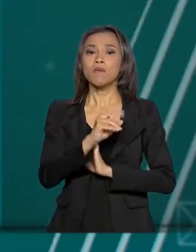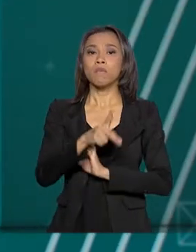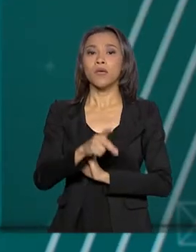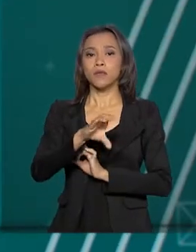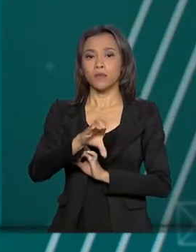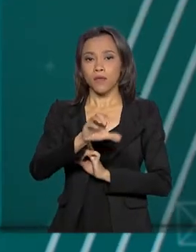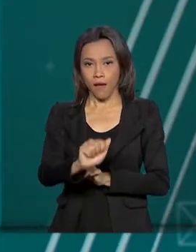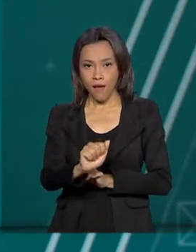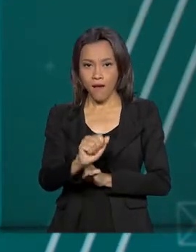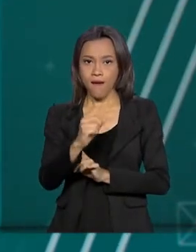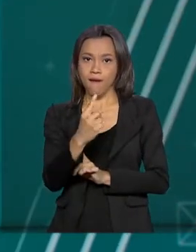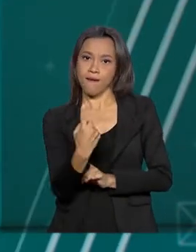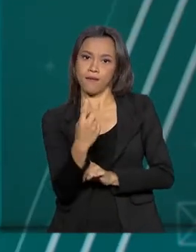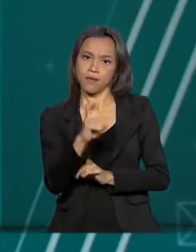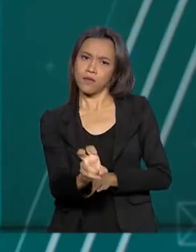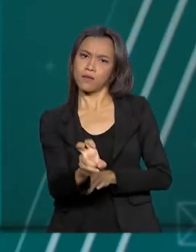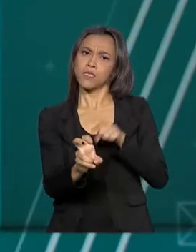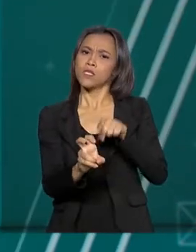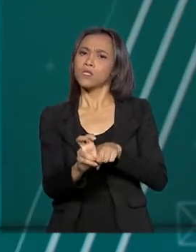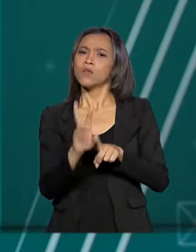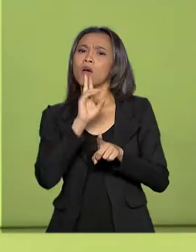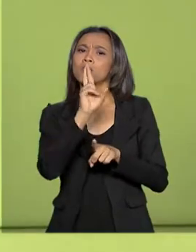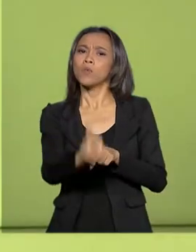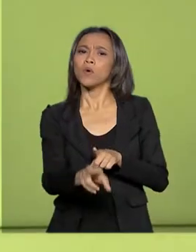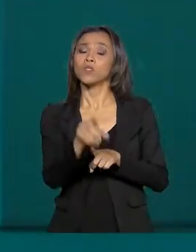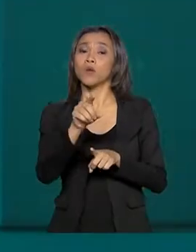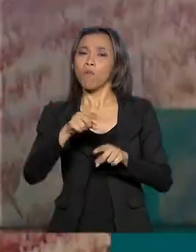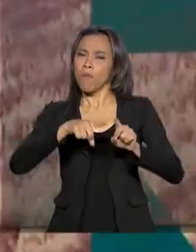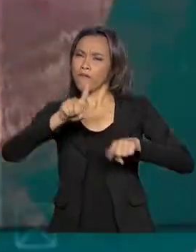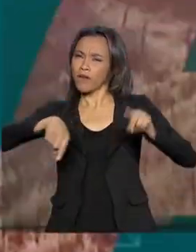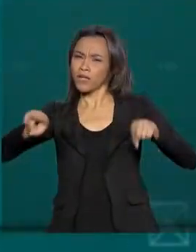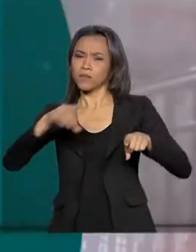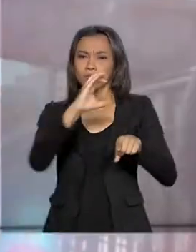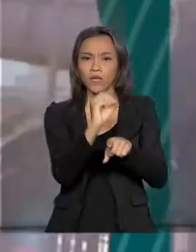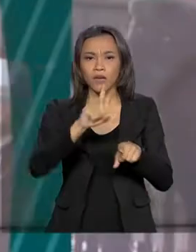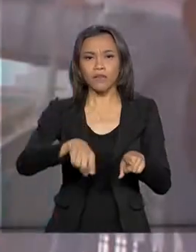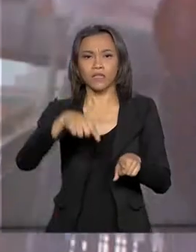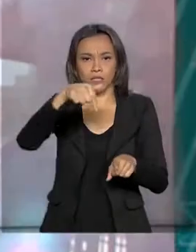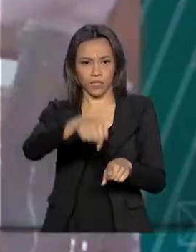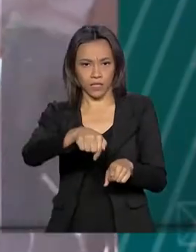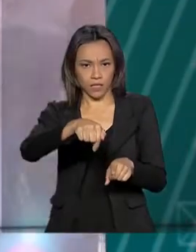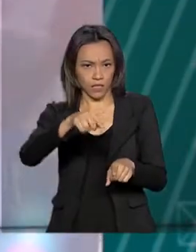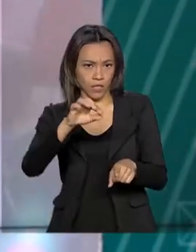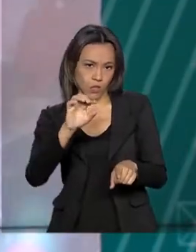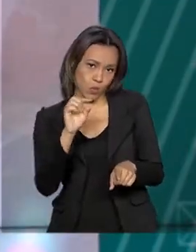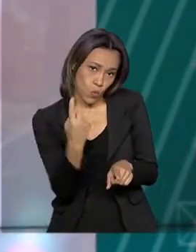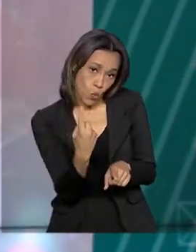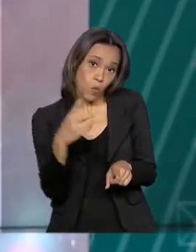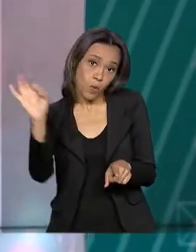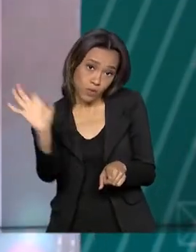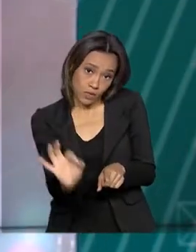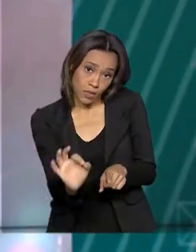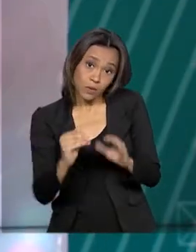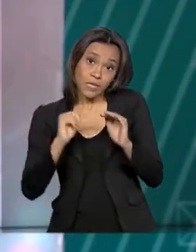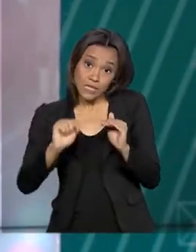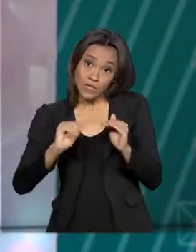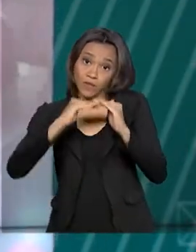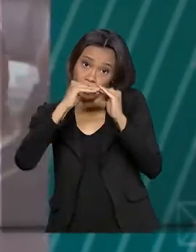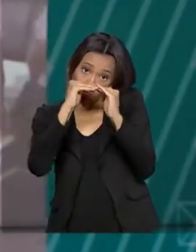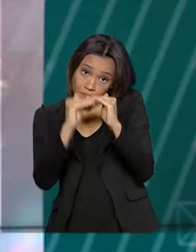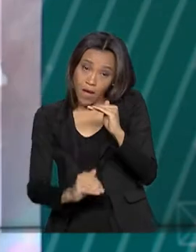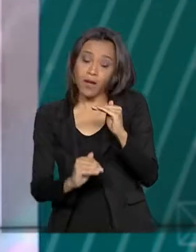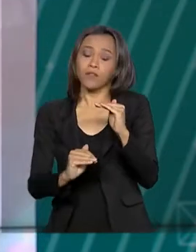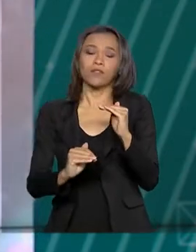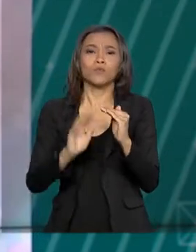janeiro. O resultado mostra uma variação de 0,71%, 71 ponto percentual, abaixo da taxa